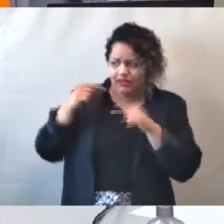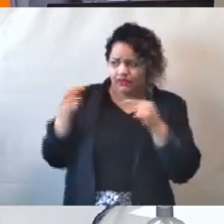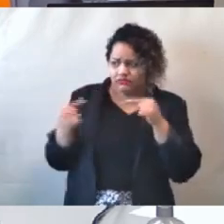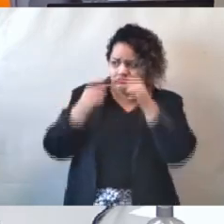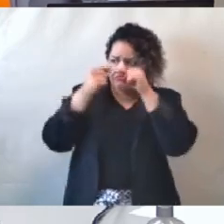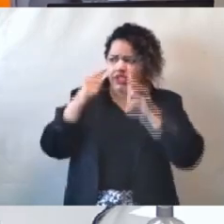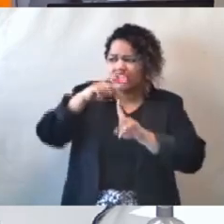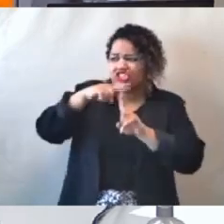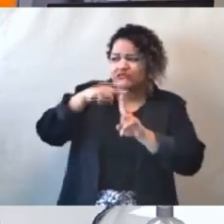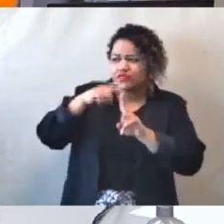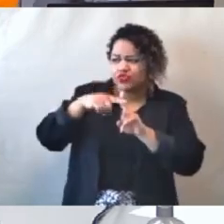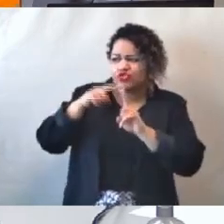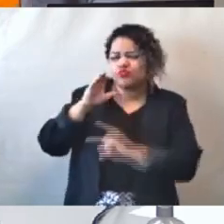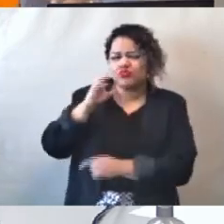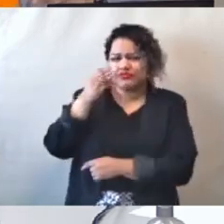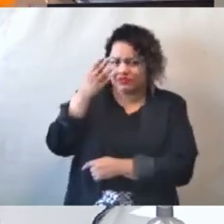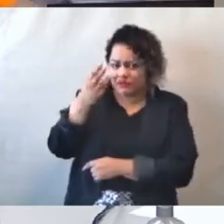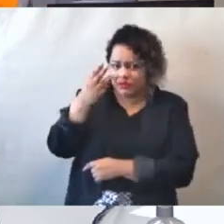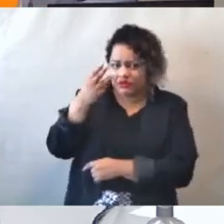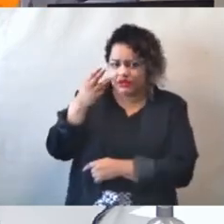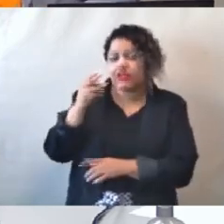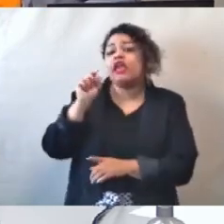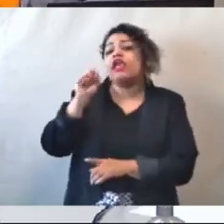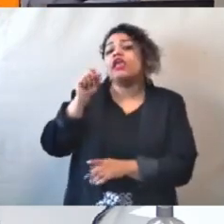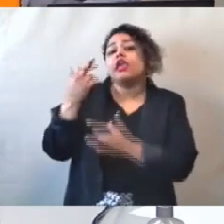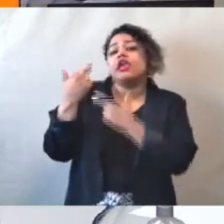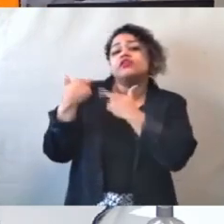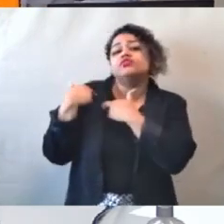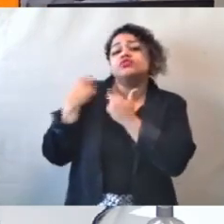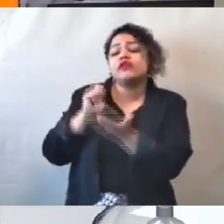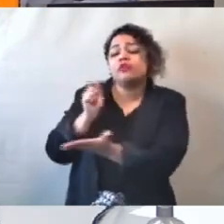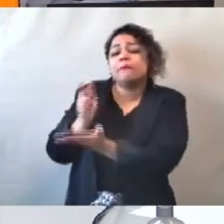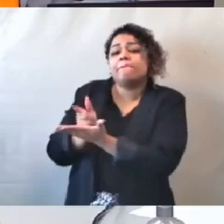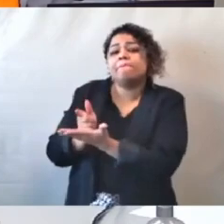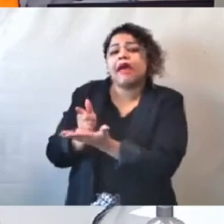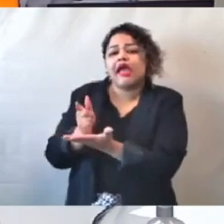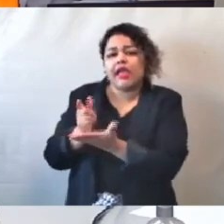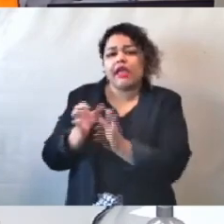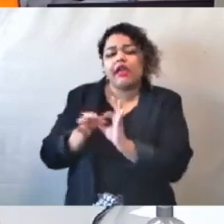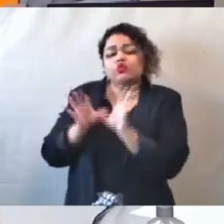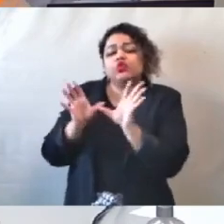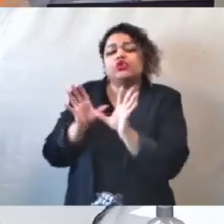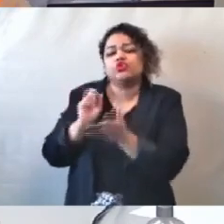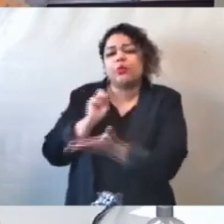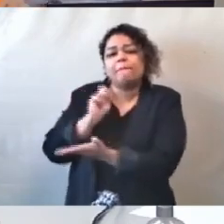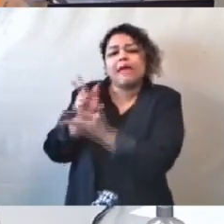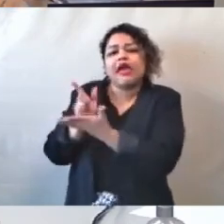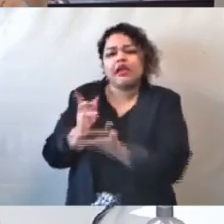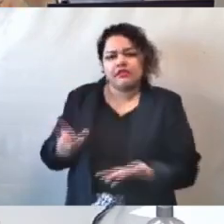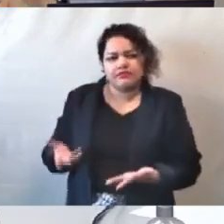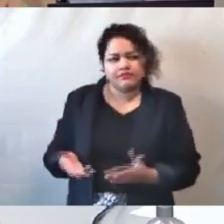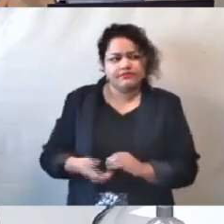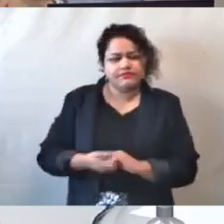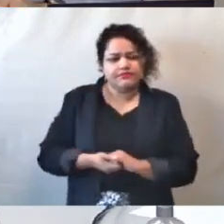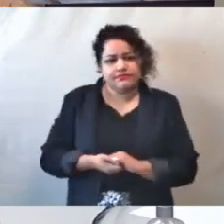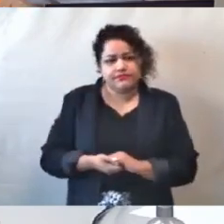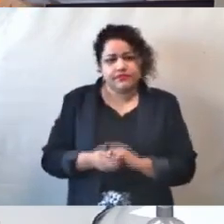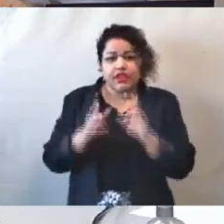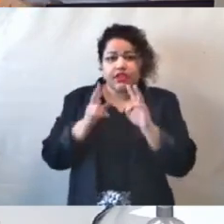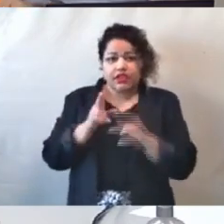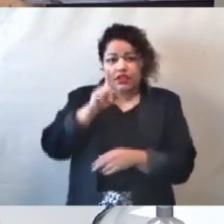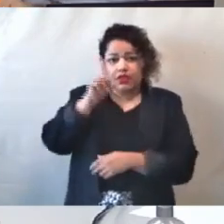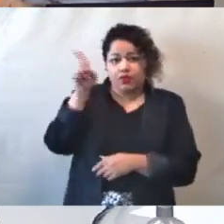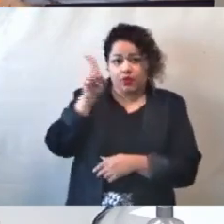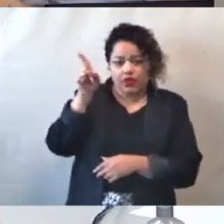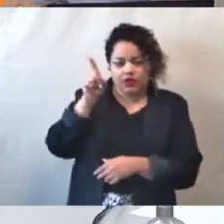contrato e autorizar o pagamento? Eu faço o registro de que, conforme informado no início dessa reunião, o investigado optou